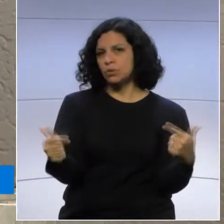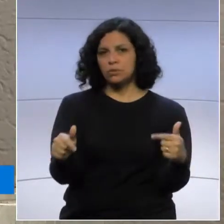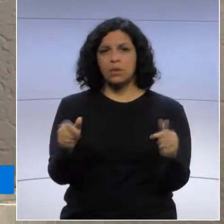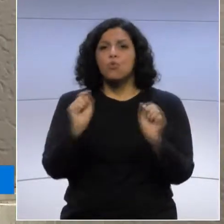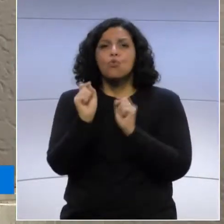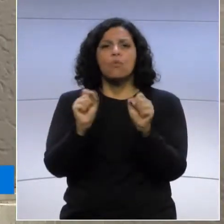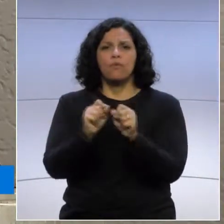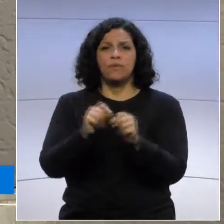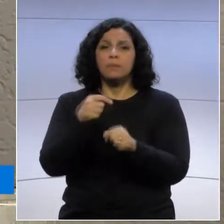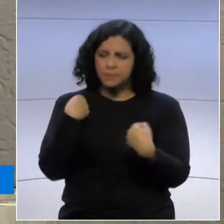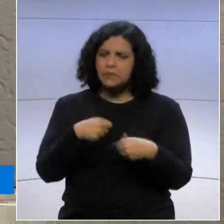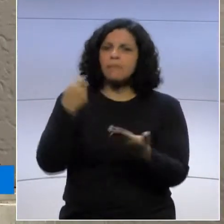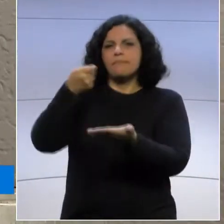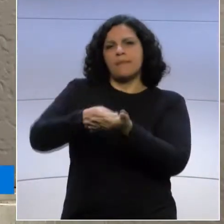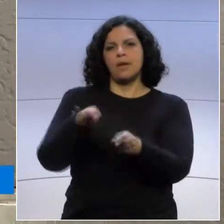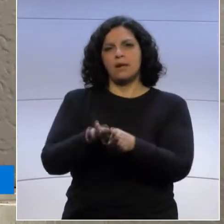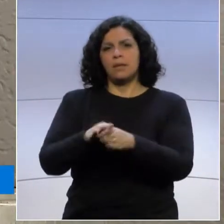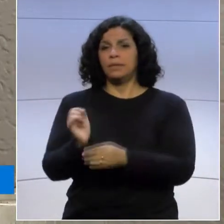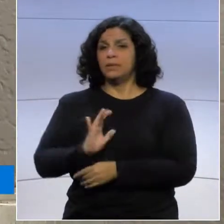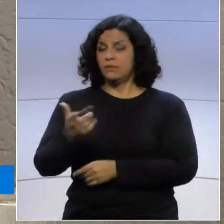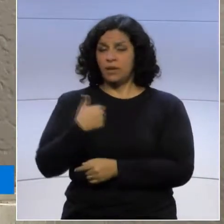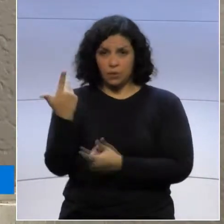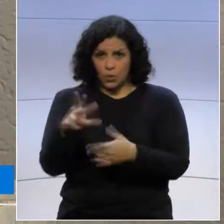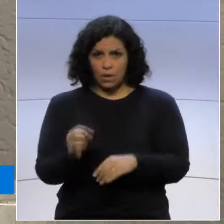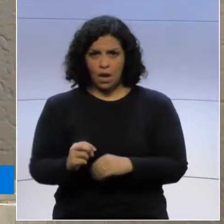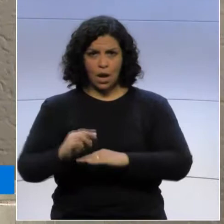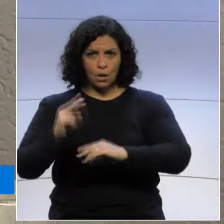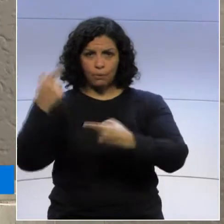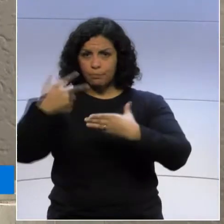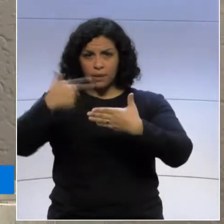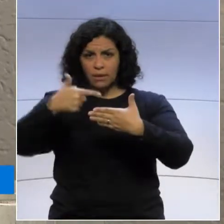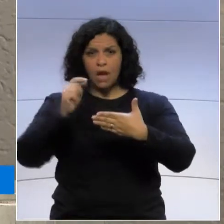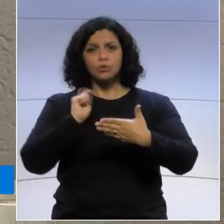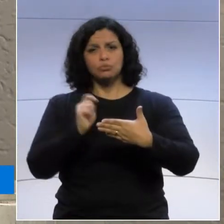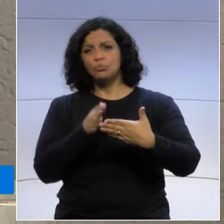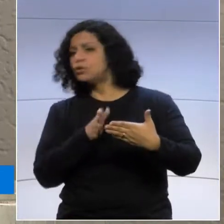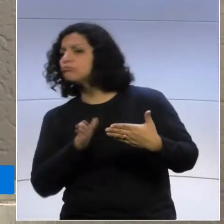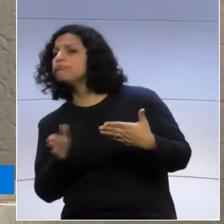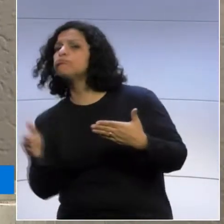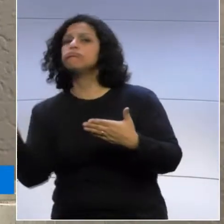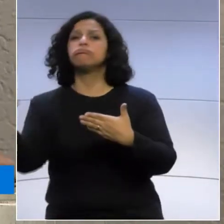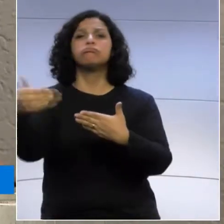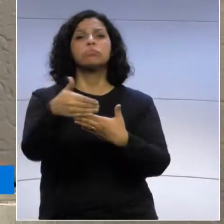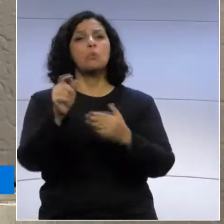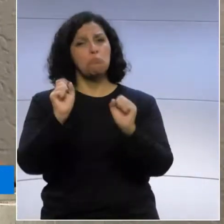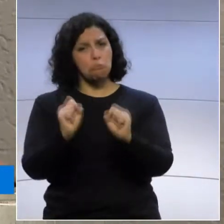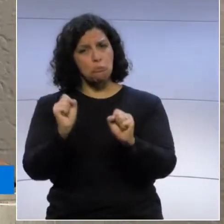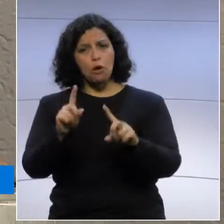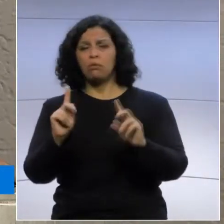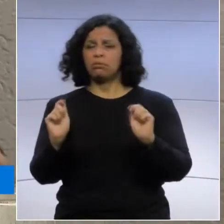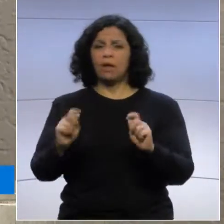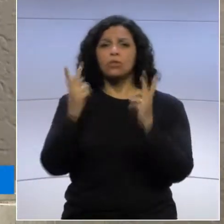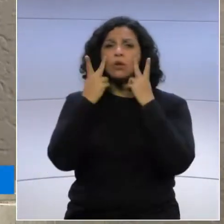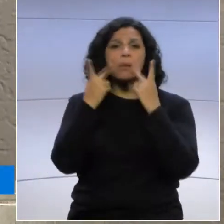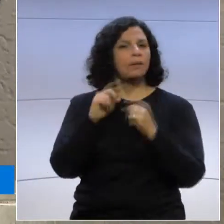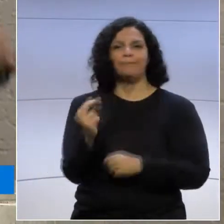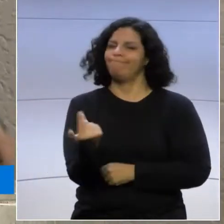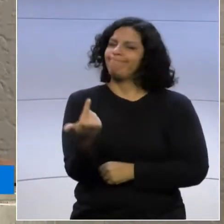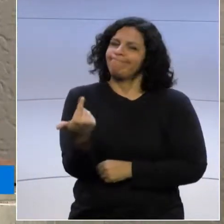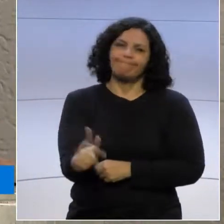população não pague essa tarifa. Se você não quiser usar o pedágio, você tem um caminho alternativo, para que você possa